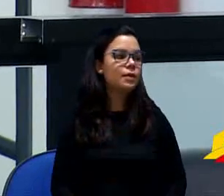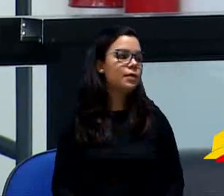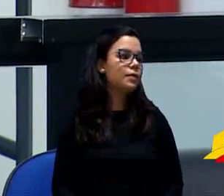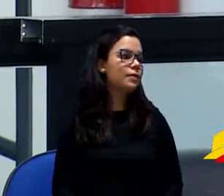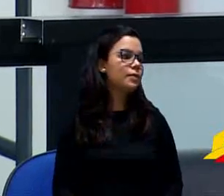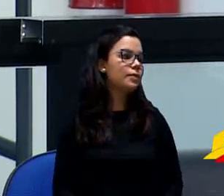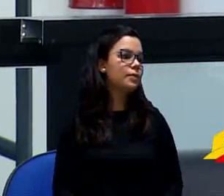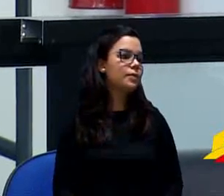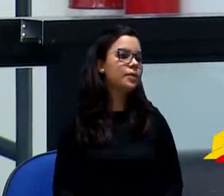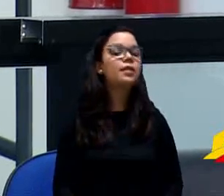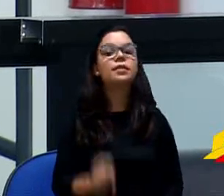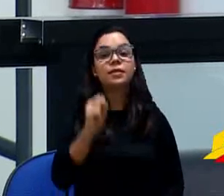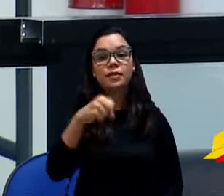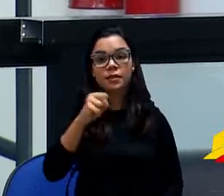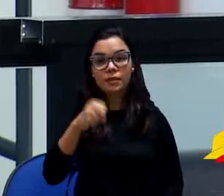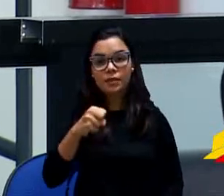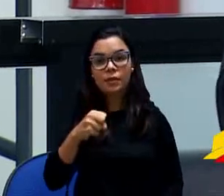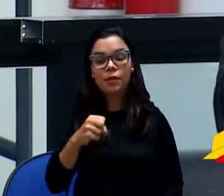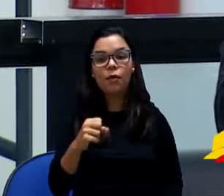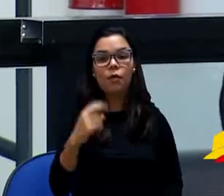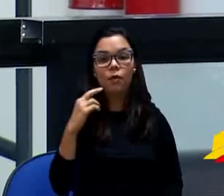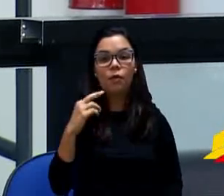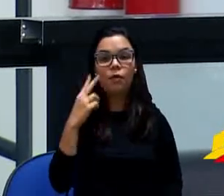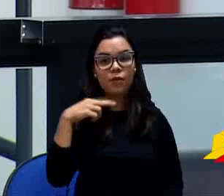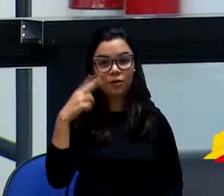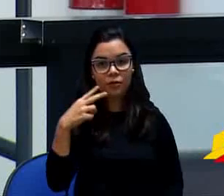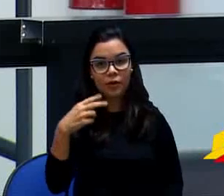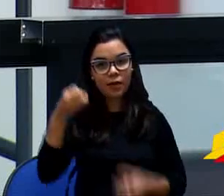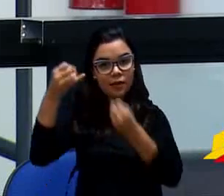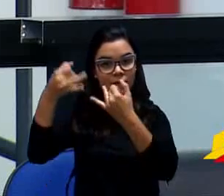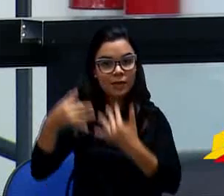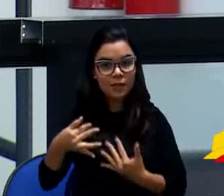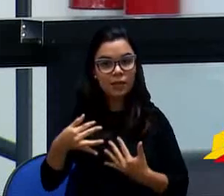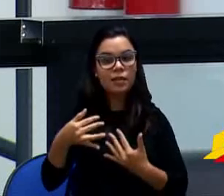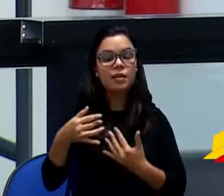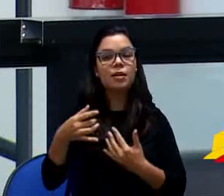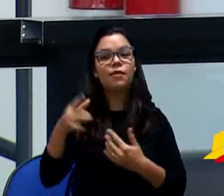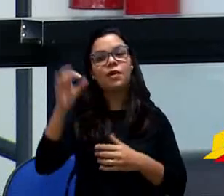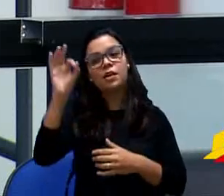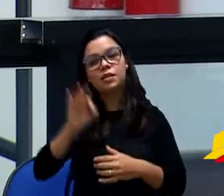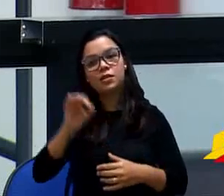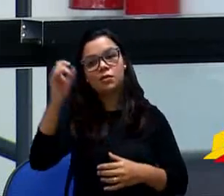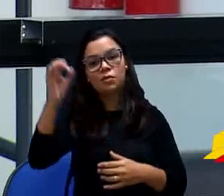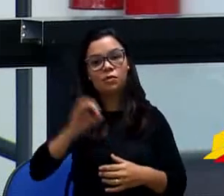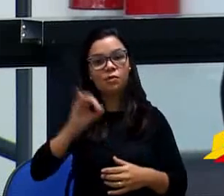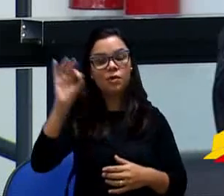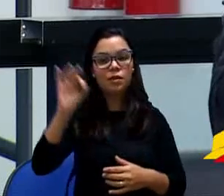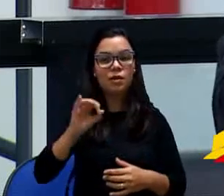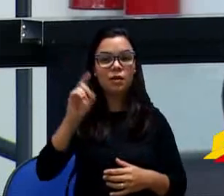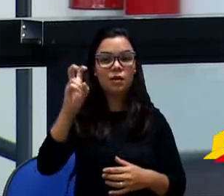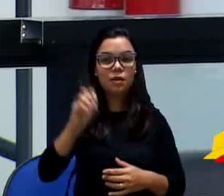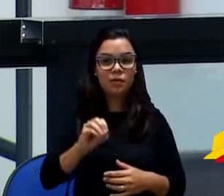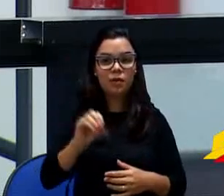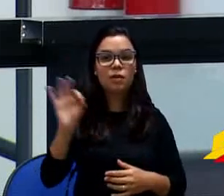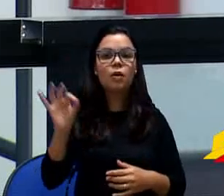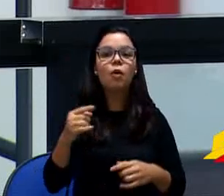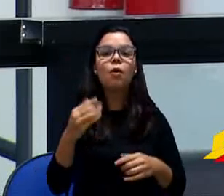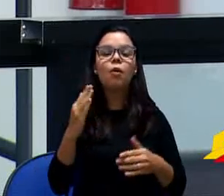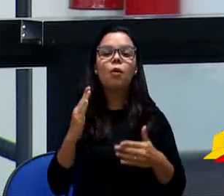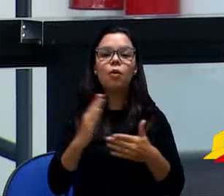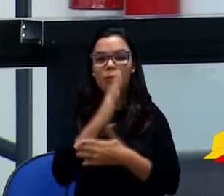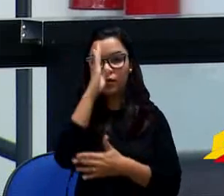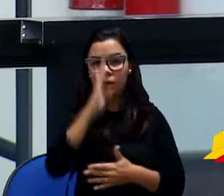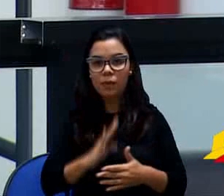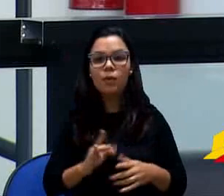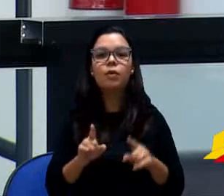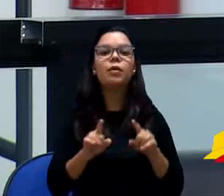deu certo? Sim. O vereador João está explanando aqui que ficar 50% o poder público e 50% o morador. Eu expliquei Mas o ocorre nessas